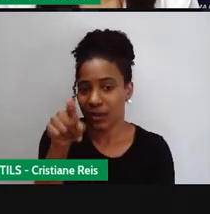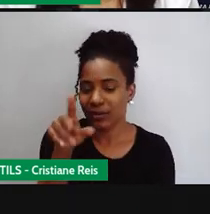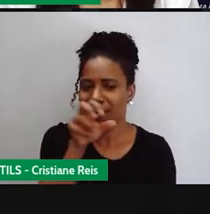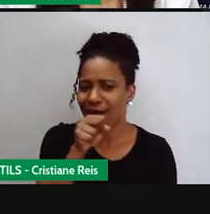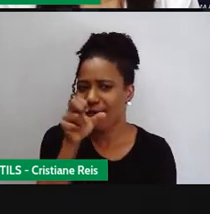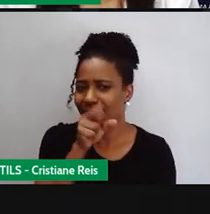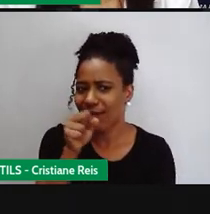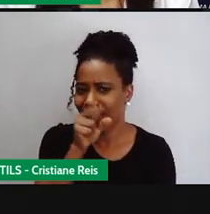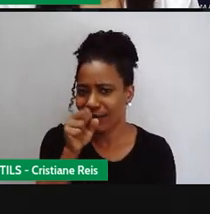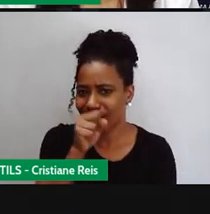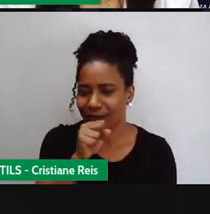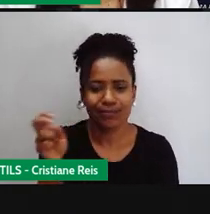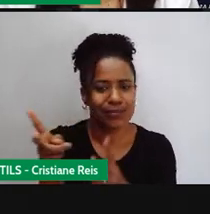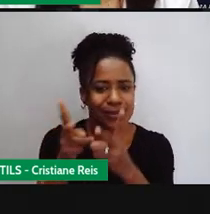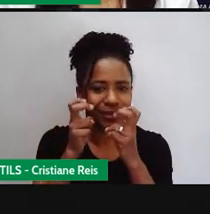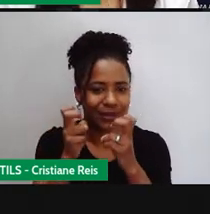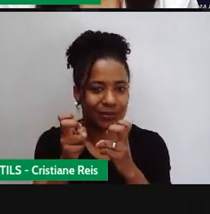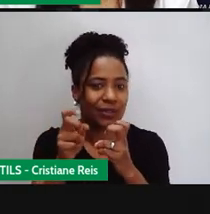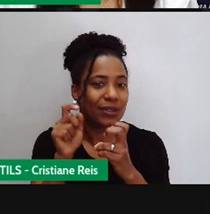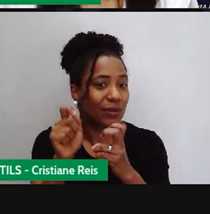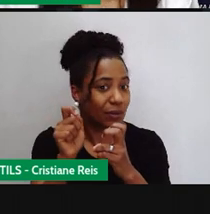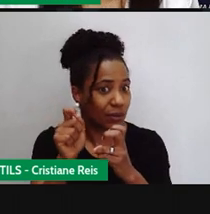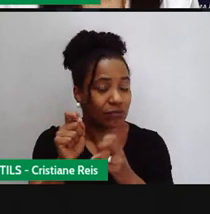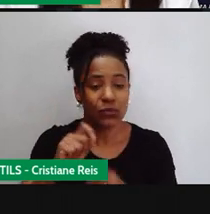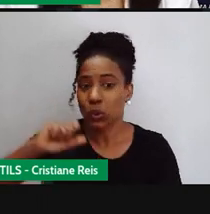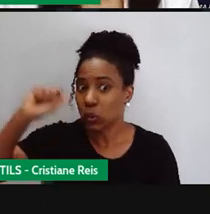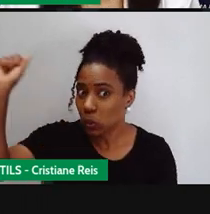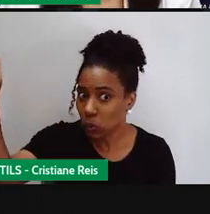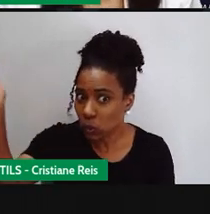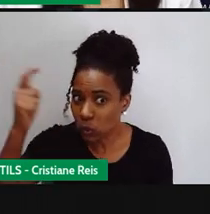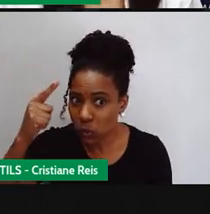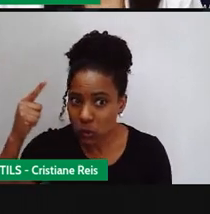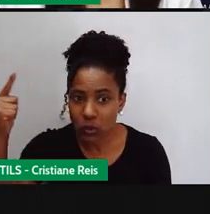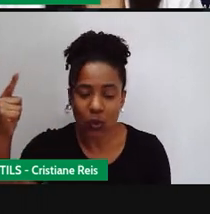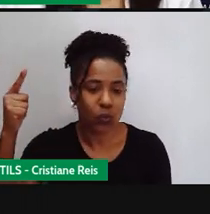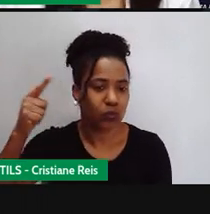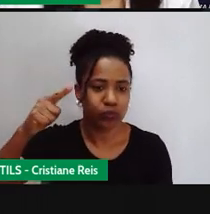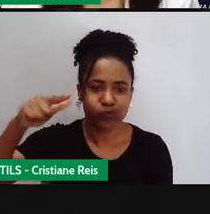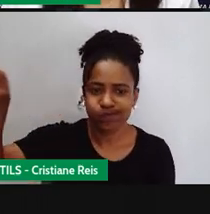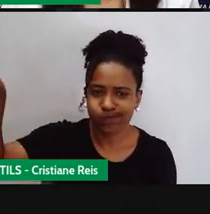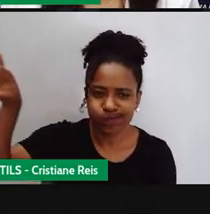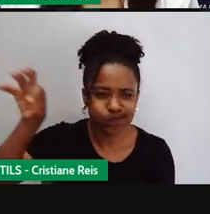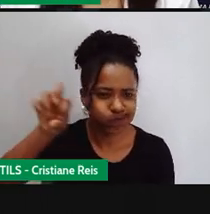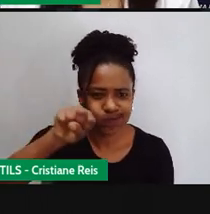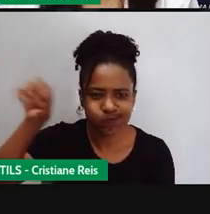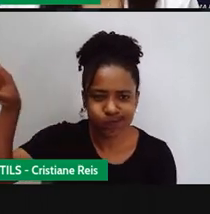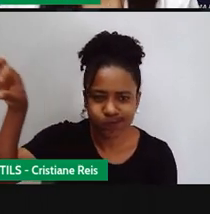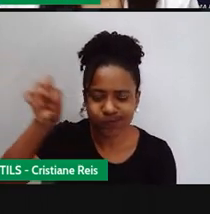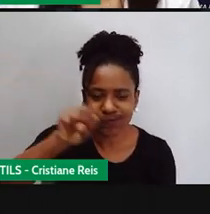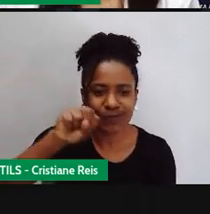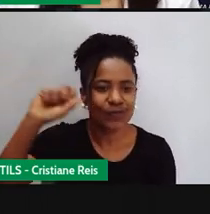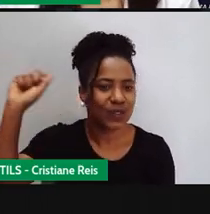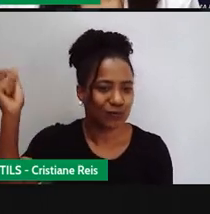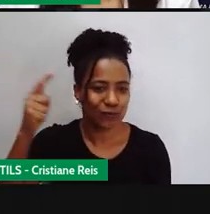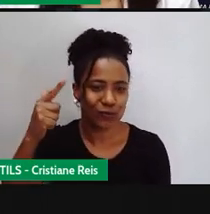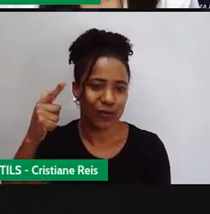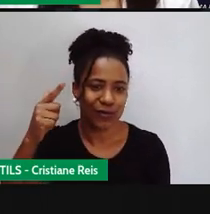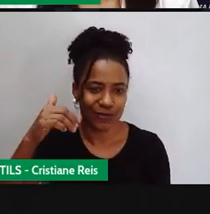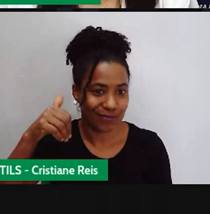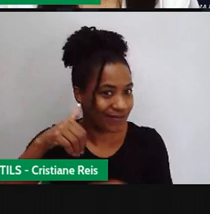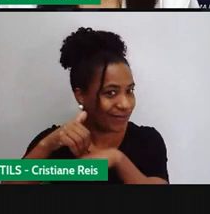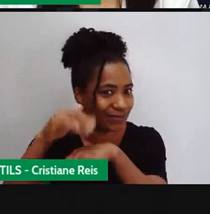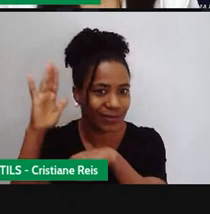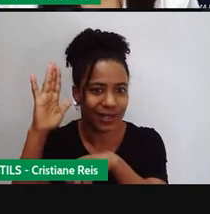laranja e a gente percebe aí uma incidência alta, né, de recepção dessa radiação do sol. Então, a gente